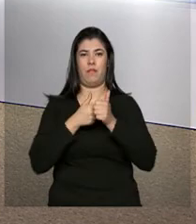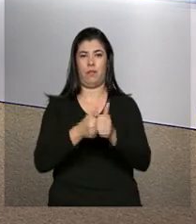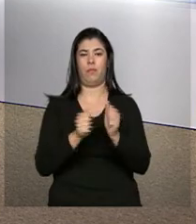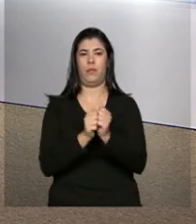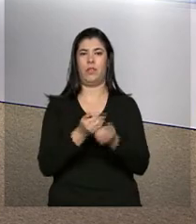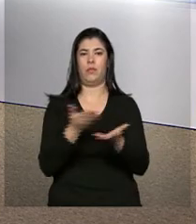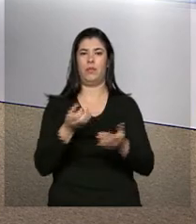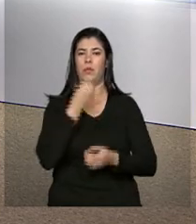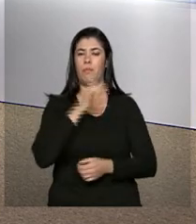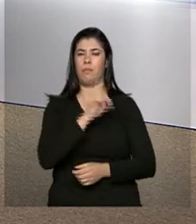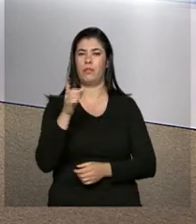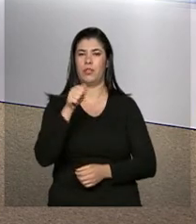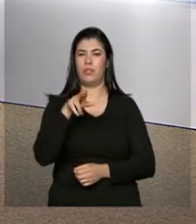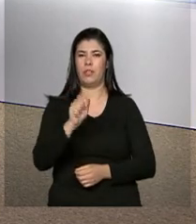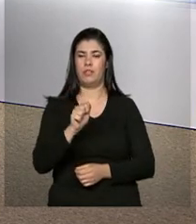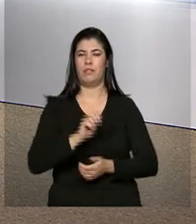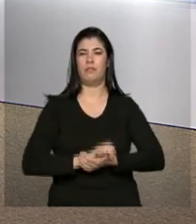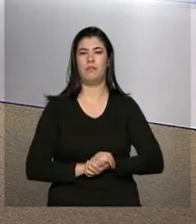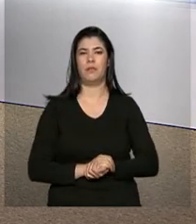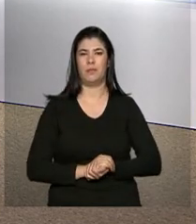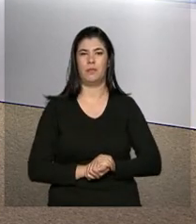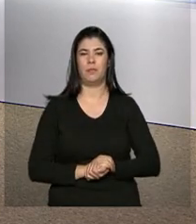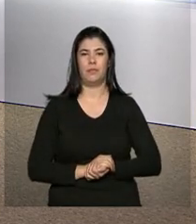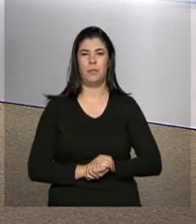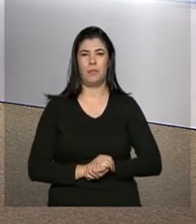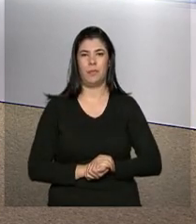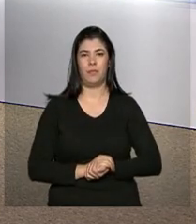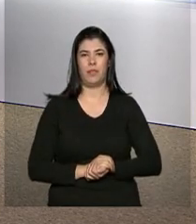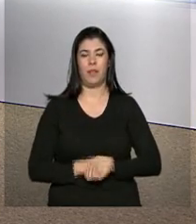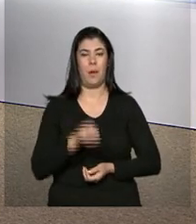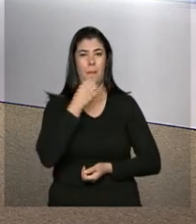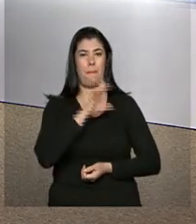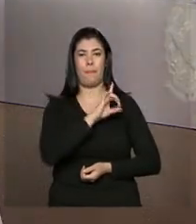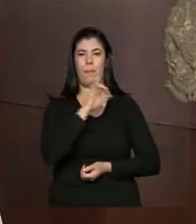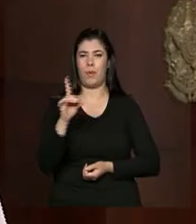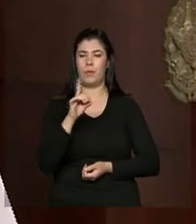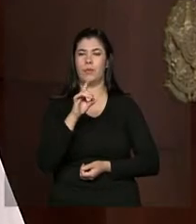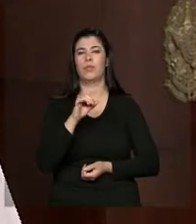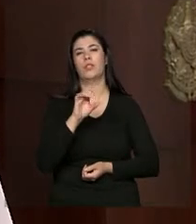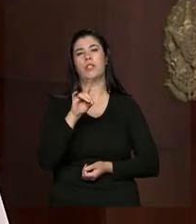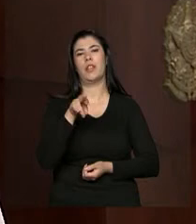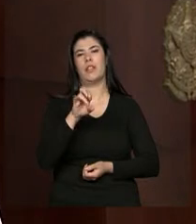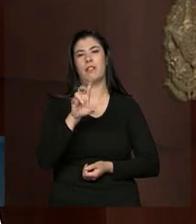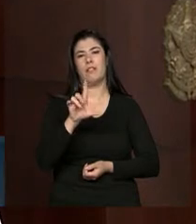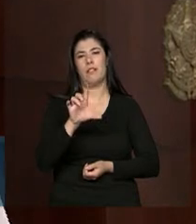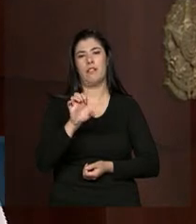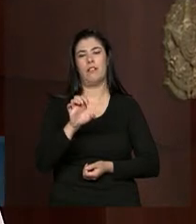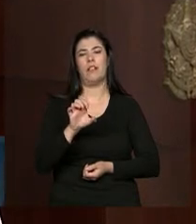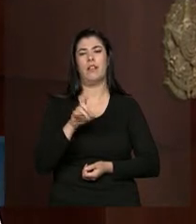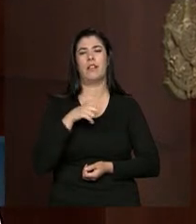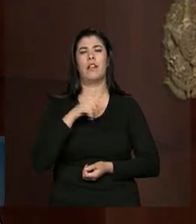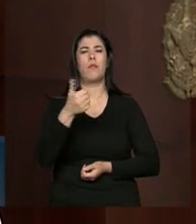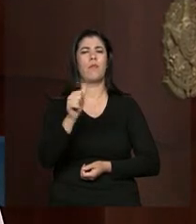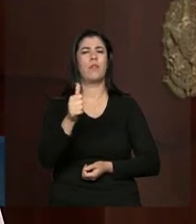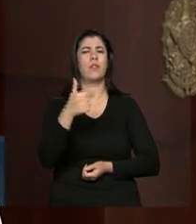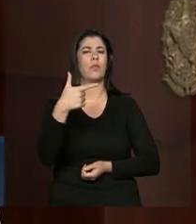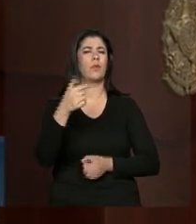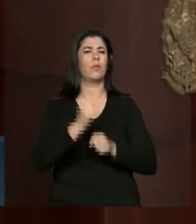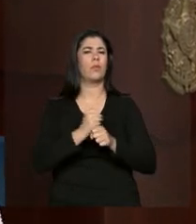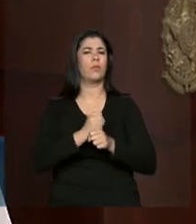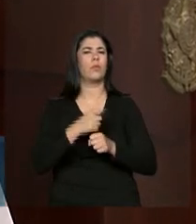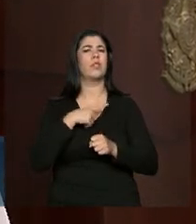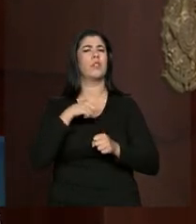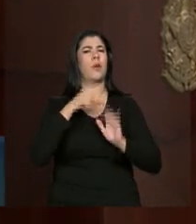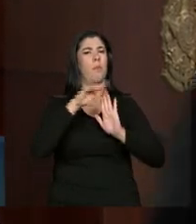acompanhar o evento. Bom dia, Ana. Olá, bom dia, Daniele. O balanço desses dois anos de programa